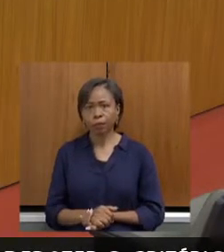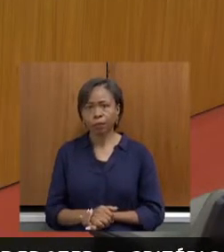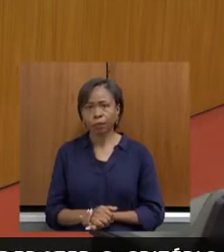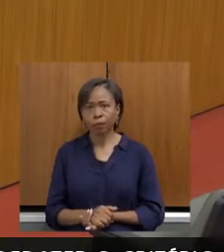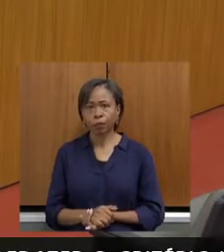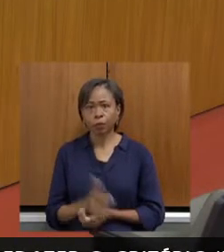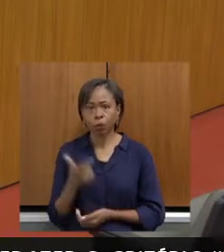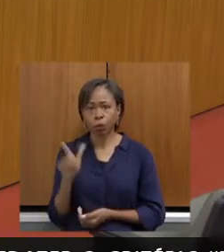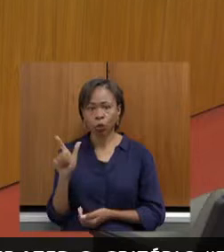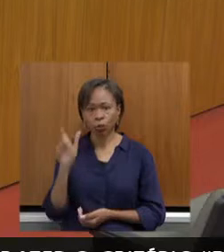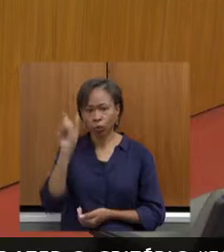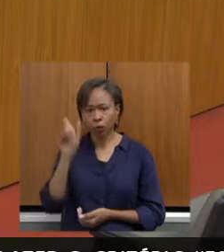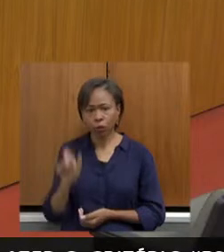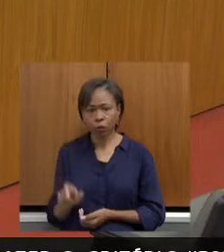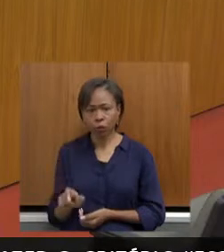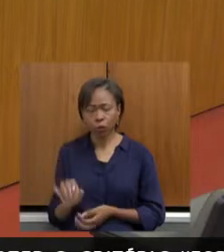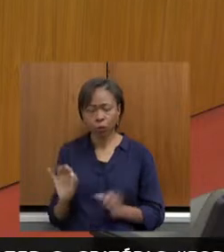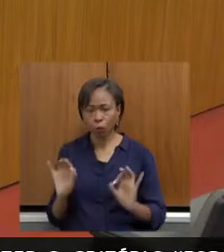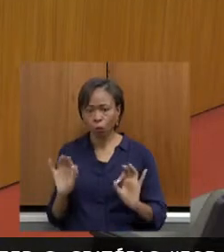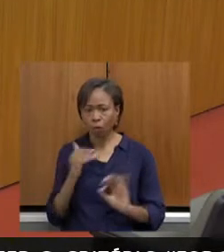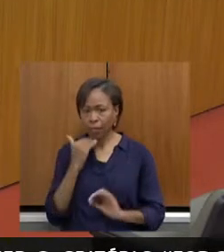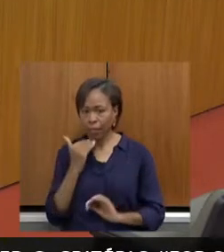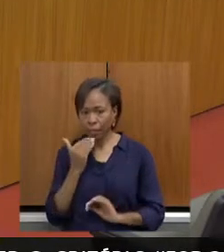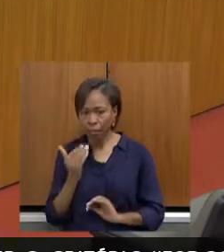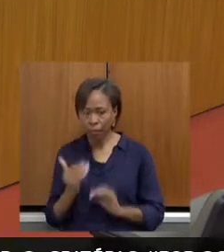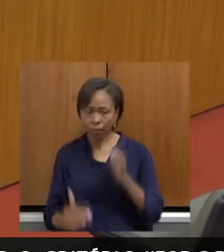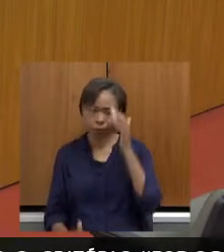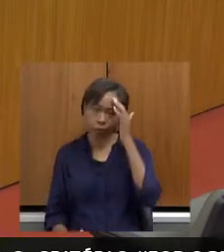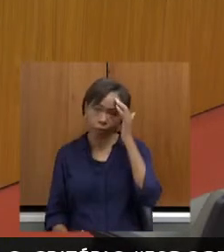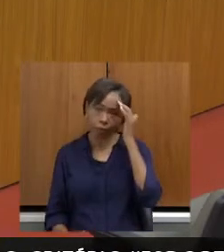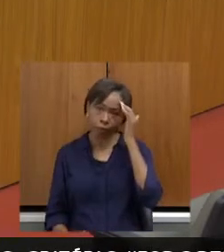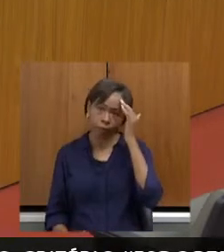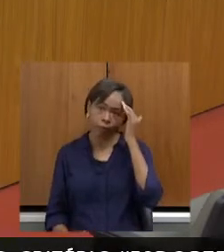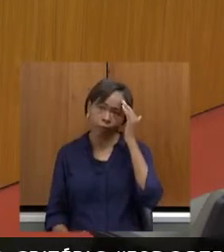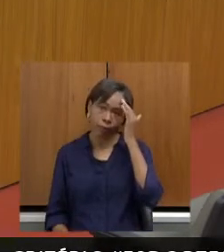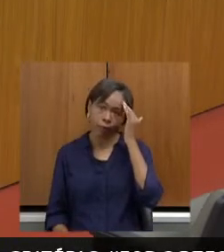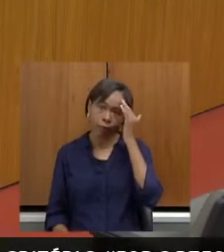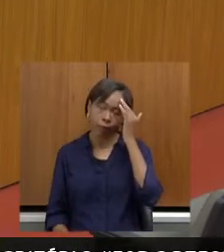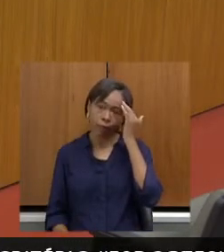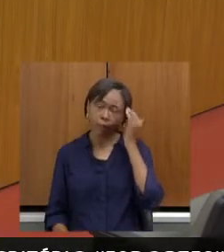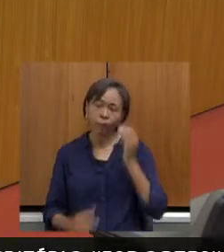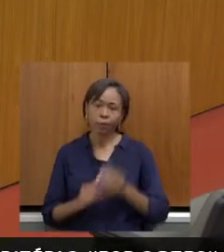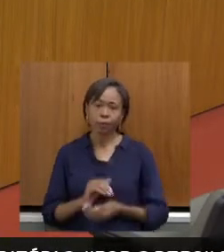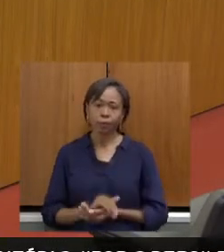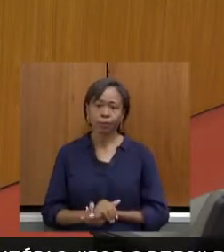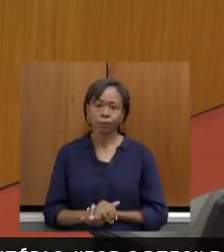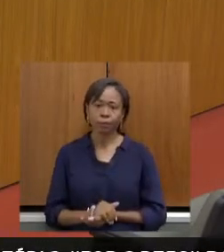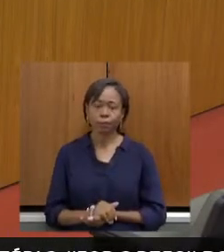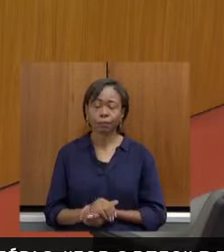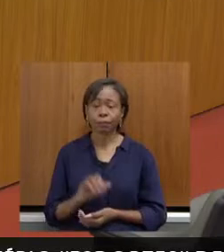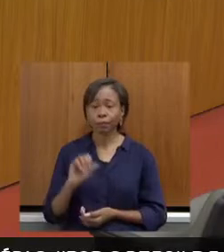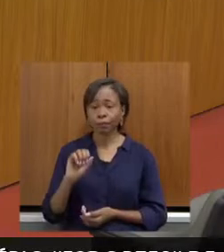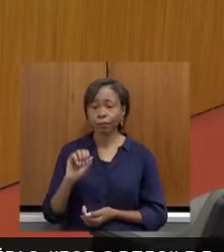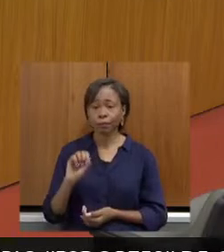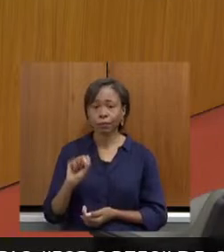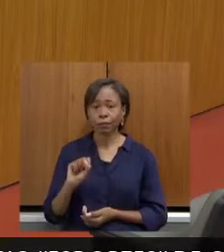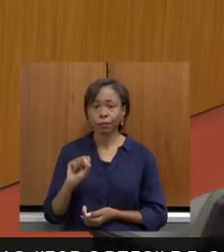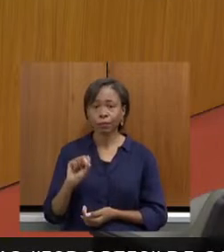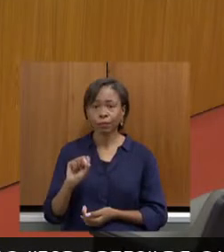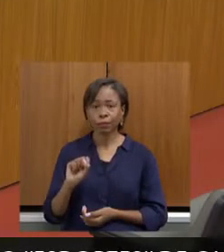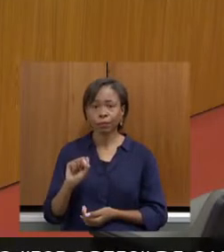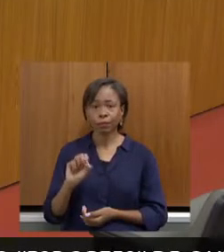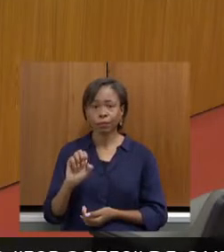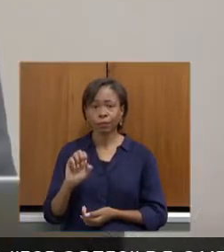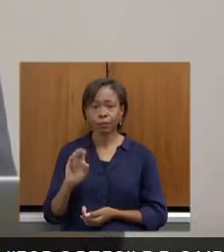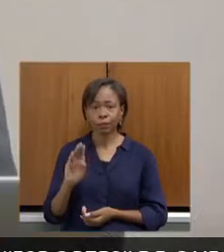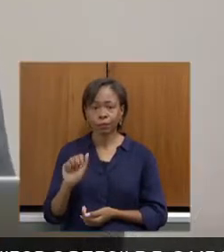Mais alguém? Não? Bom. Sebastião. Tá, eu vou. Eu vou dar para o Sebastião que está na ver para ele participar